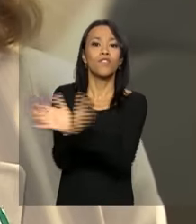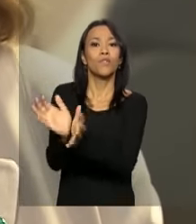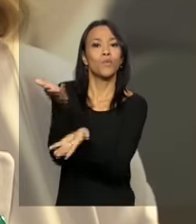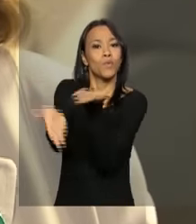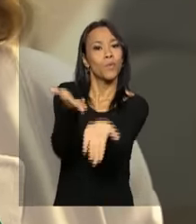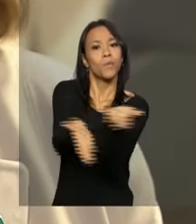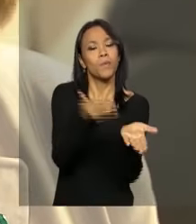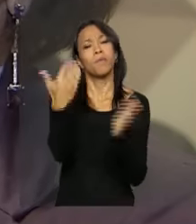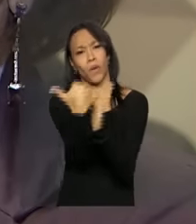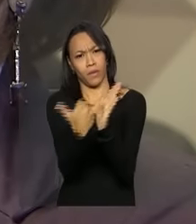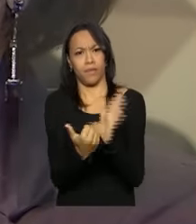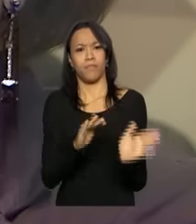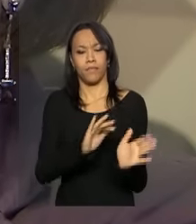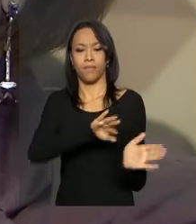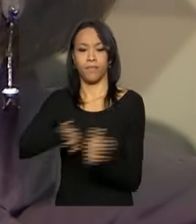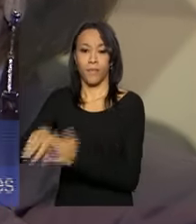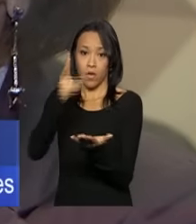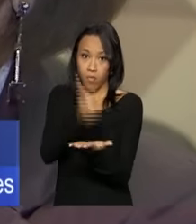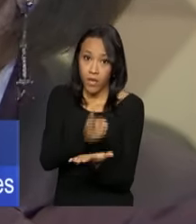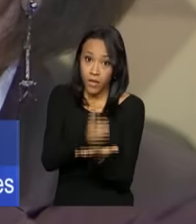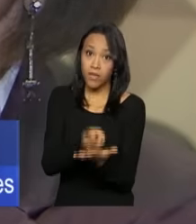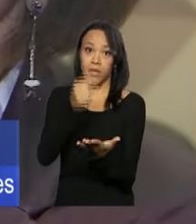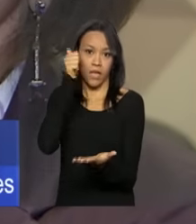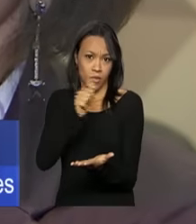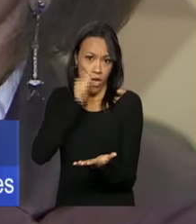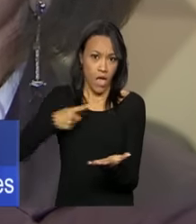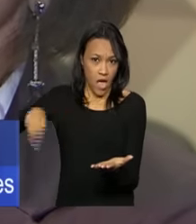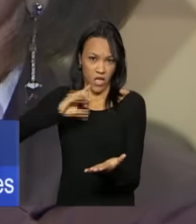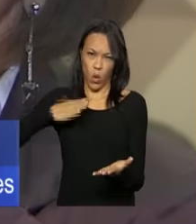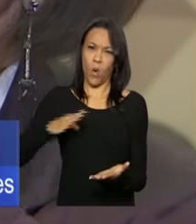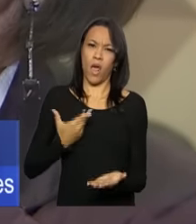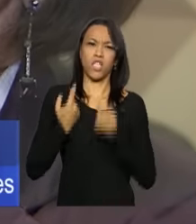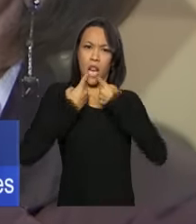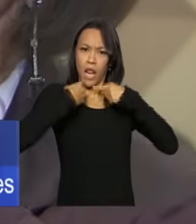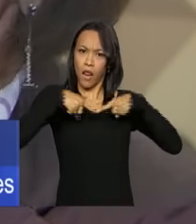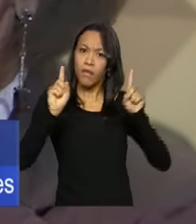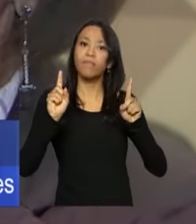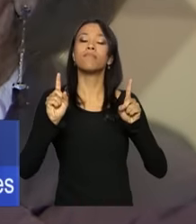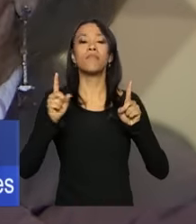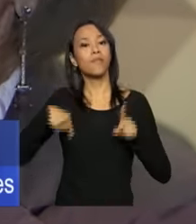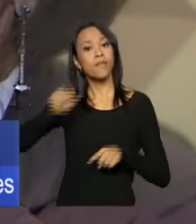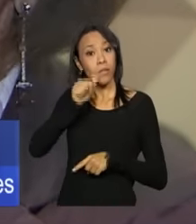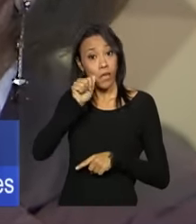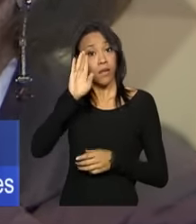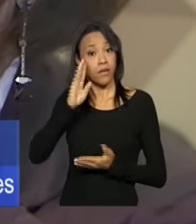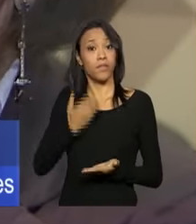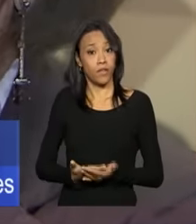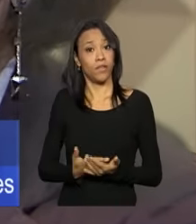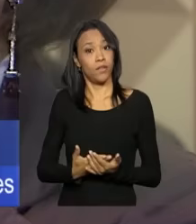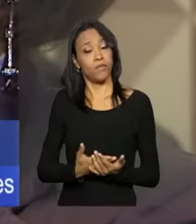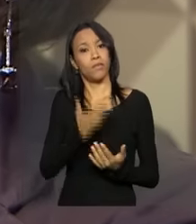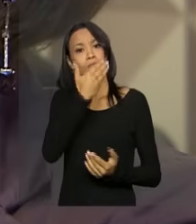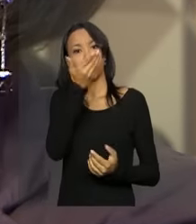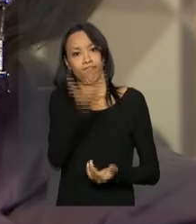especializados. Ao mesmo tempo que existe coragem das mulheres para denunciar, elas acreditam no poder